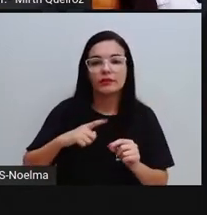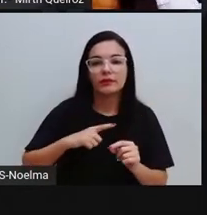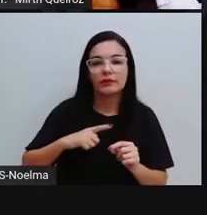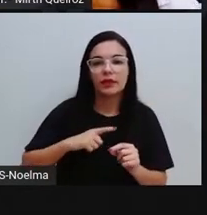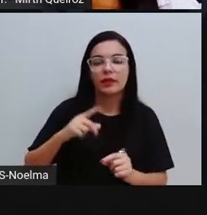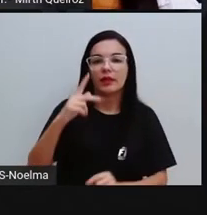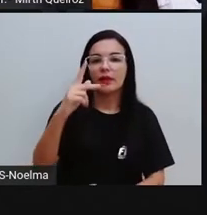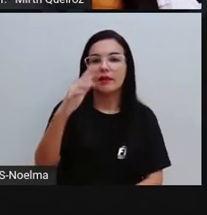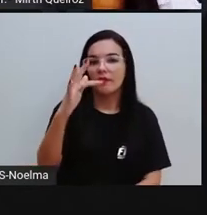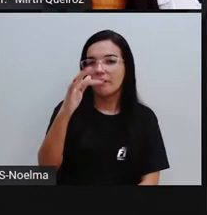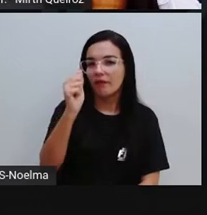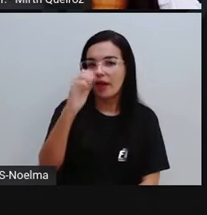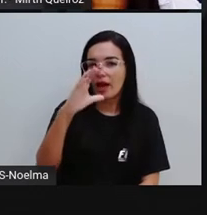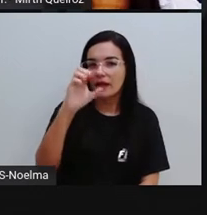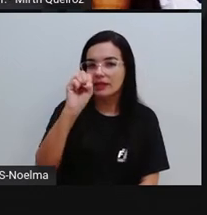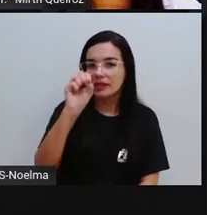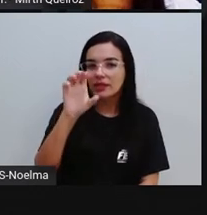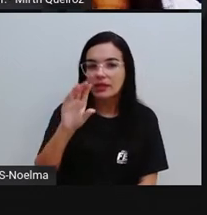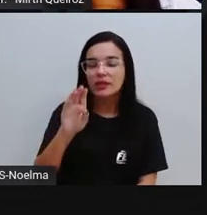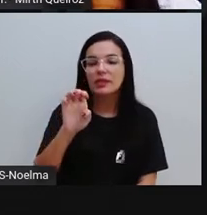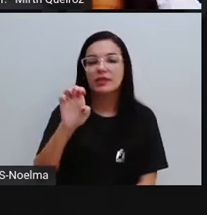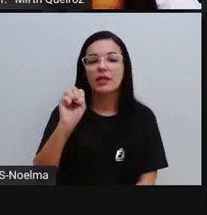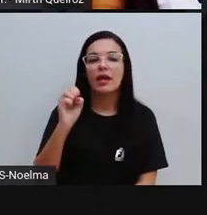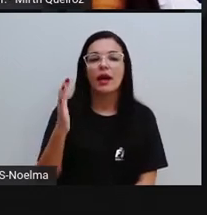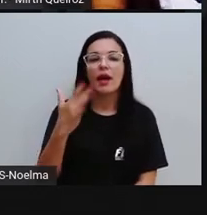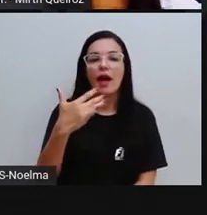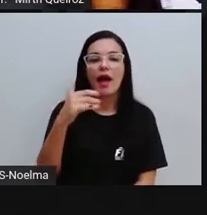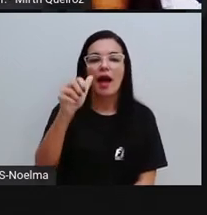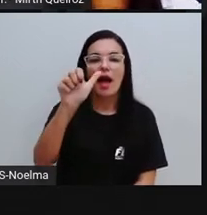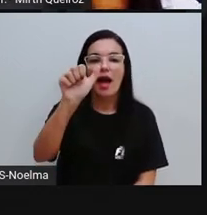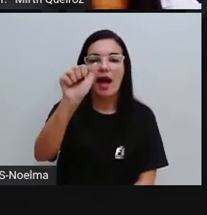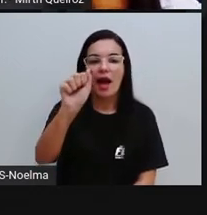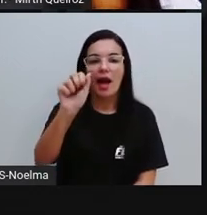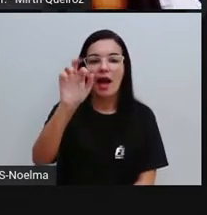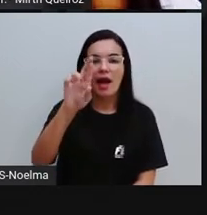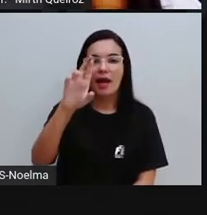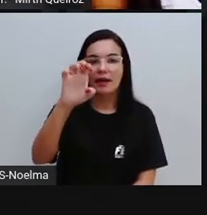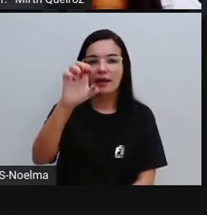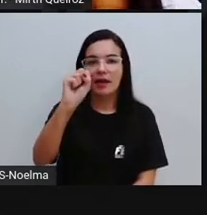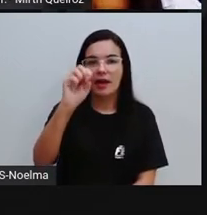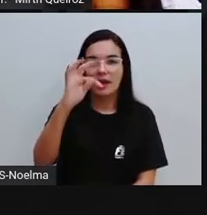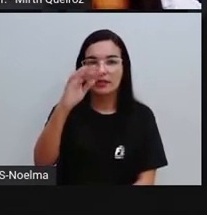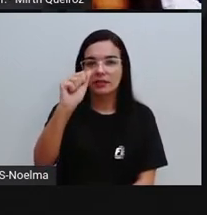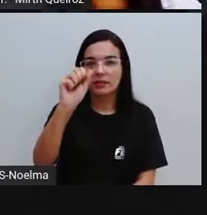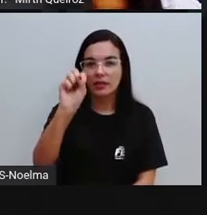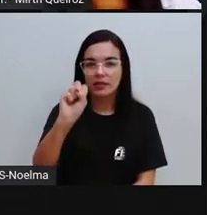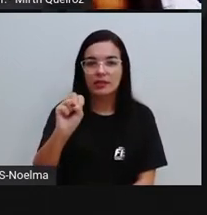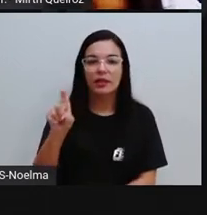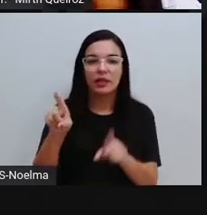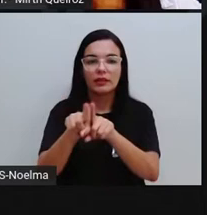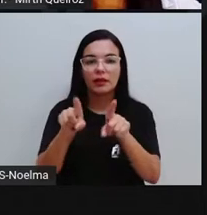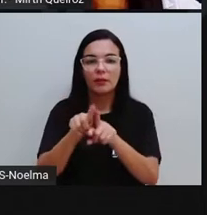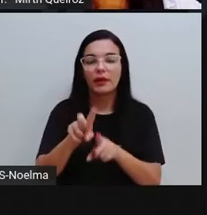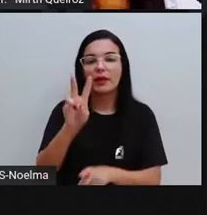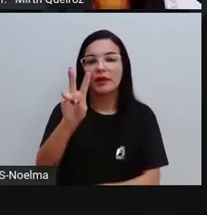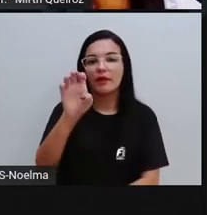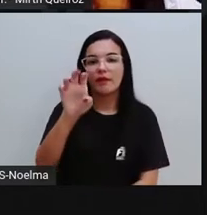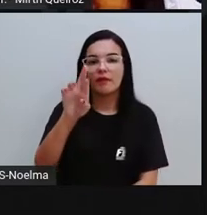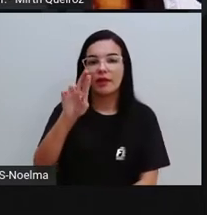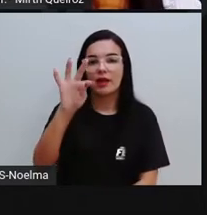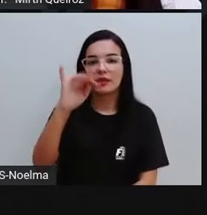e vértices. O que são isso? O significa isso, Pró? Os poliedros têm esses três elementos